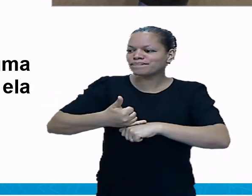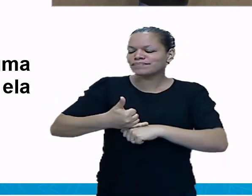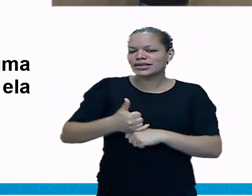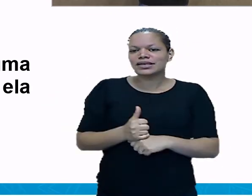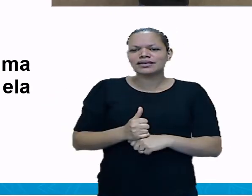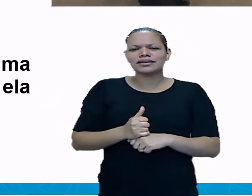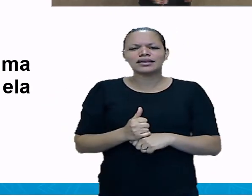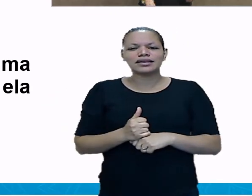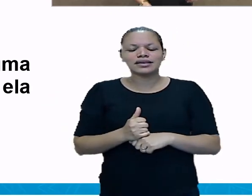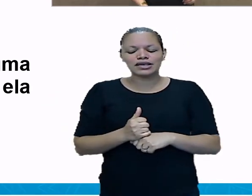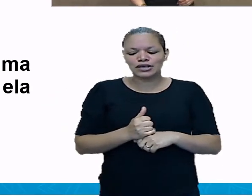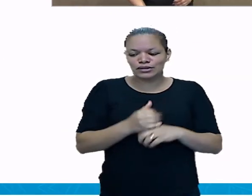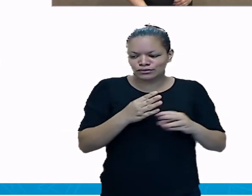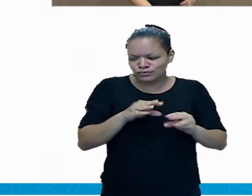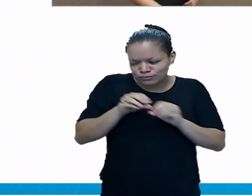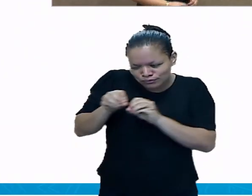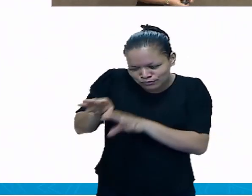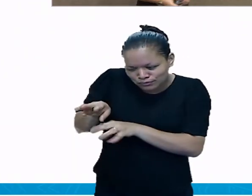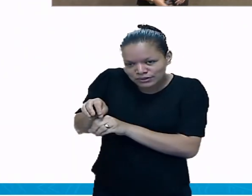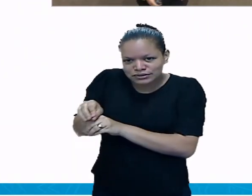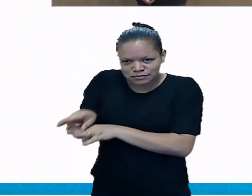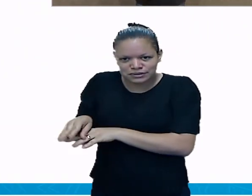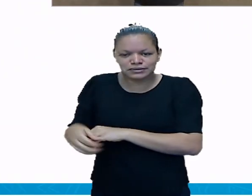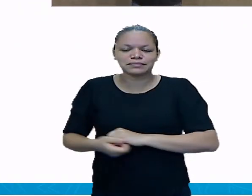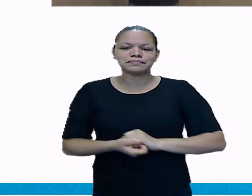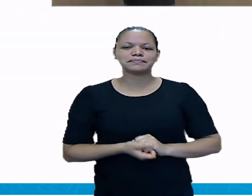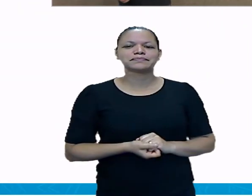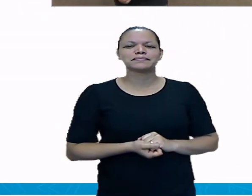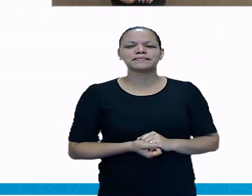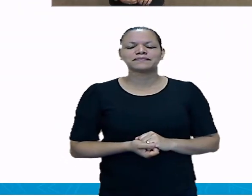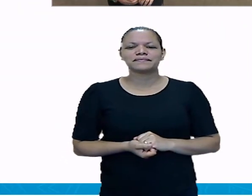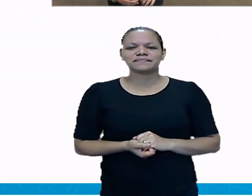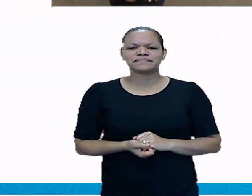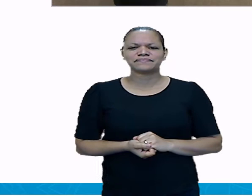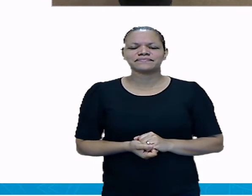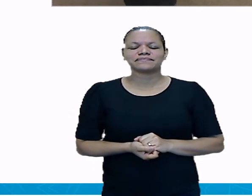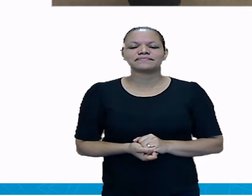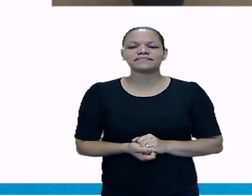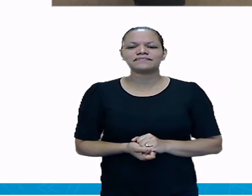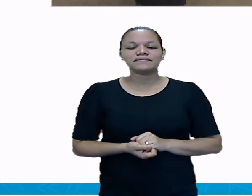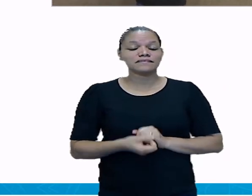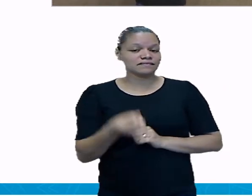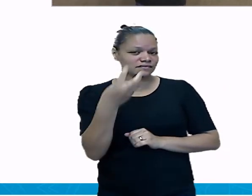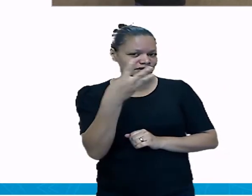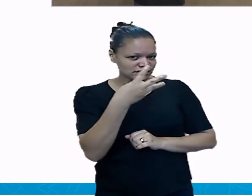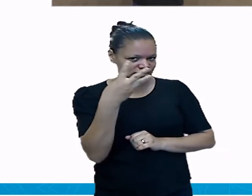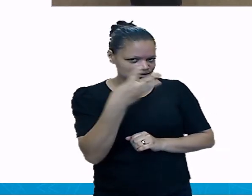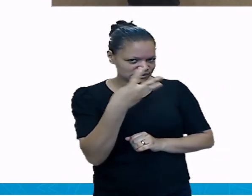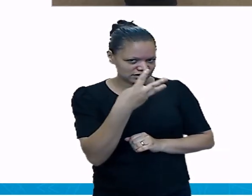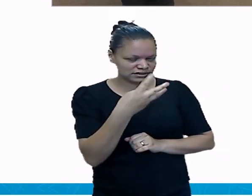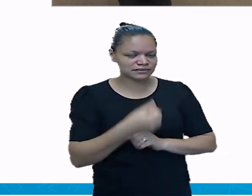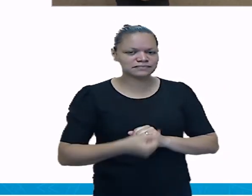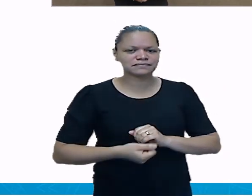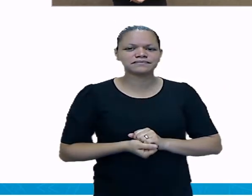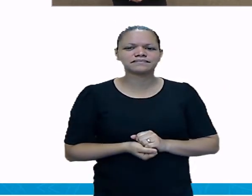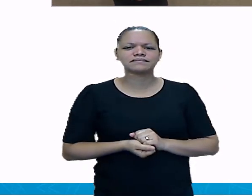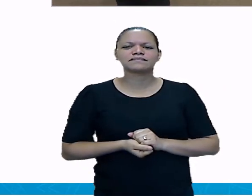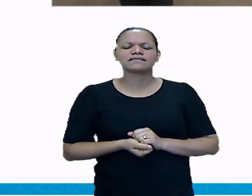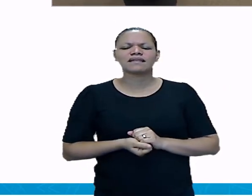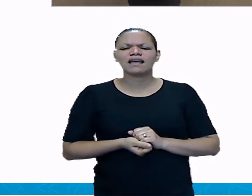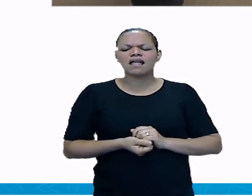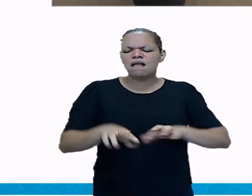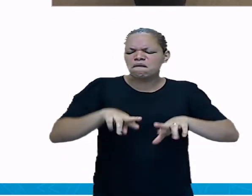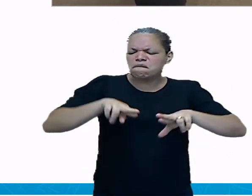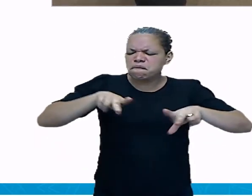que queime as mãos. Terceira questão. Alguns materiais são bons condutores de